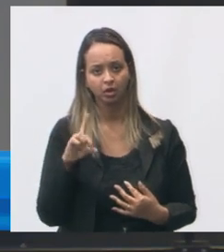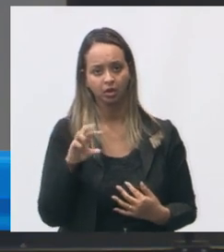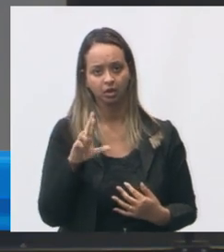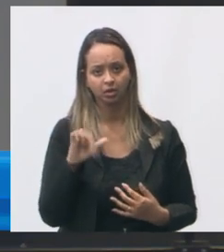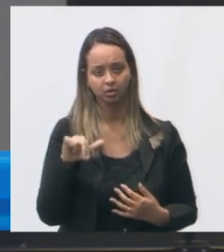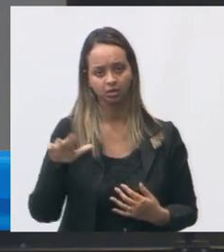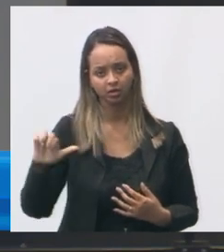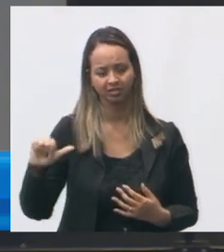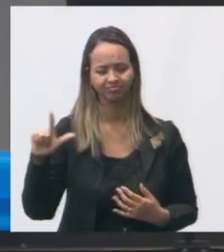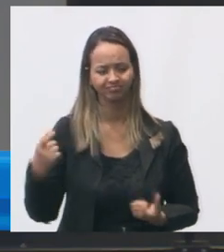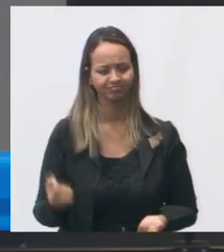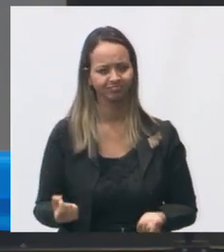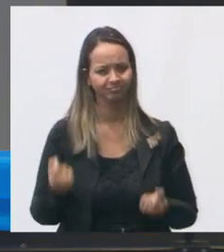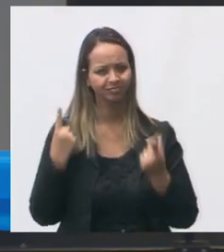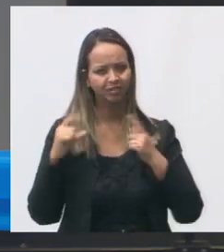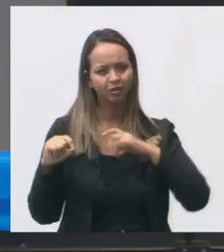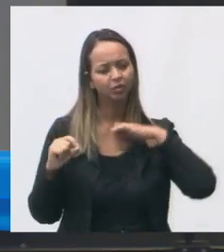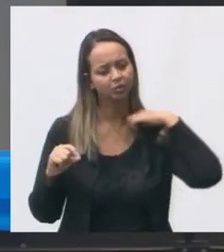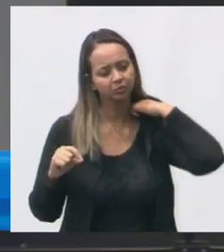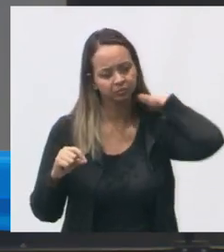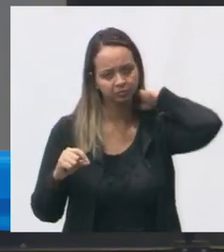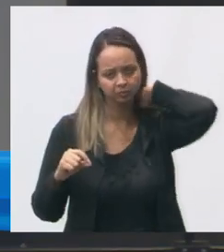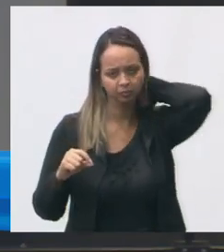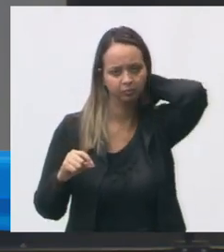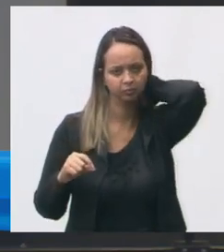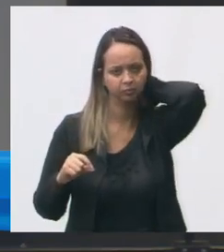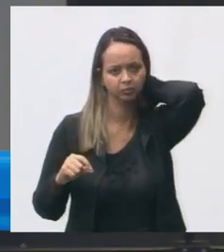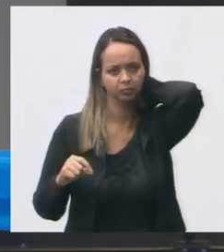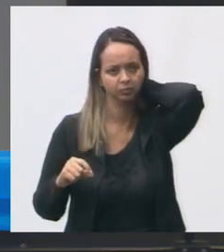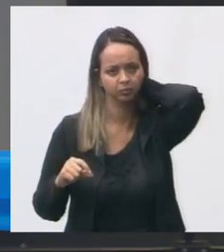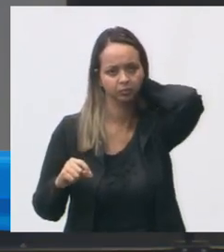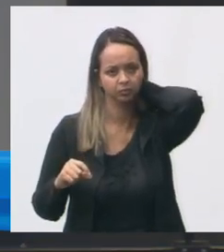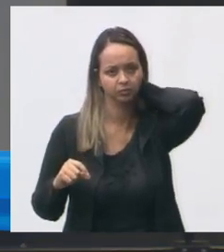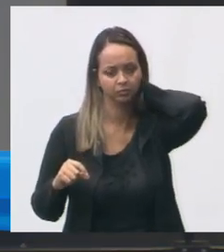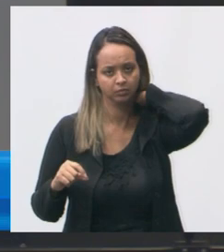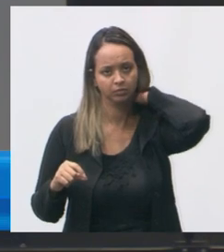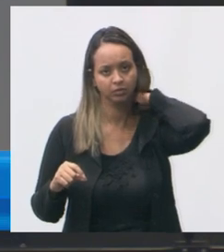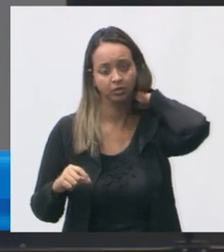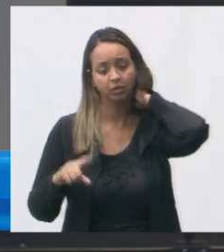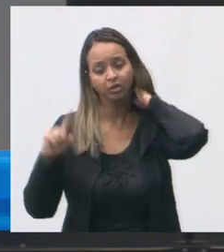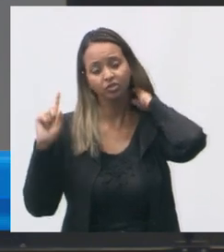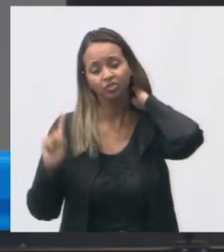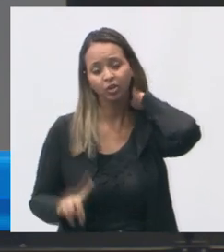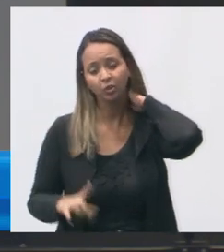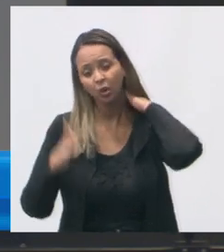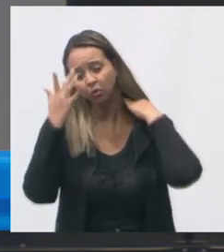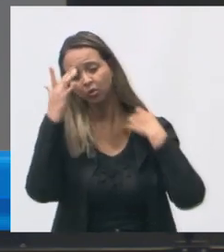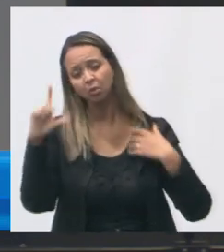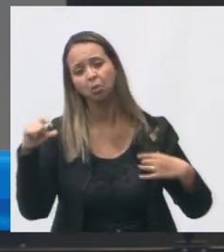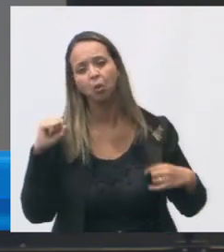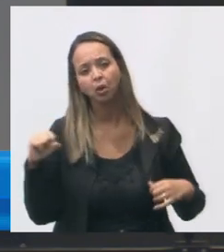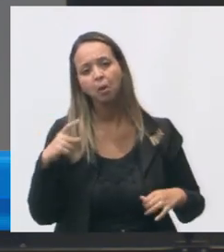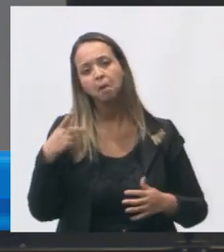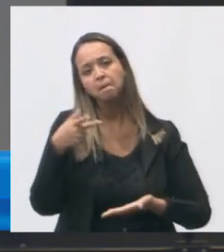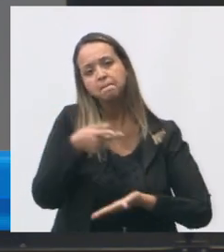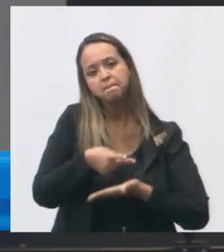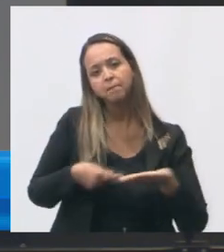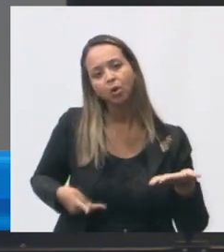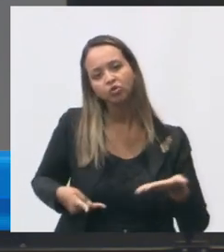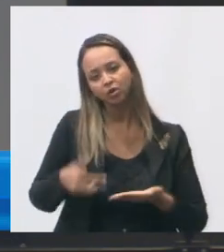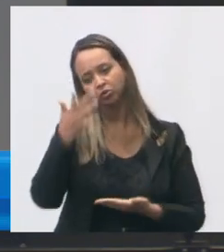achou muito estranho nessa obra da unidade que a diretora não sabia informar muito bem os projetos